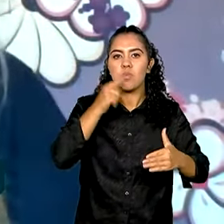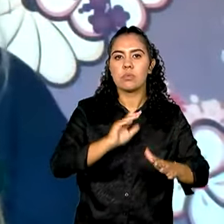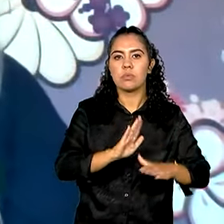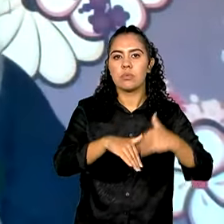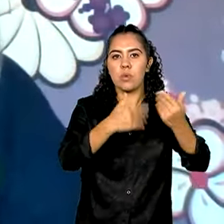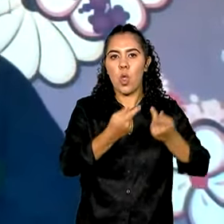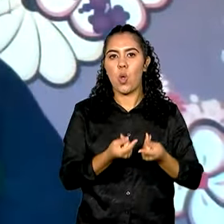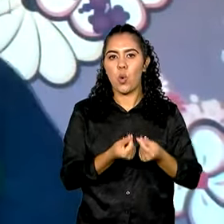econômico-social.